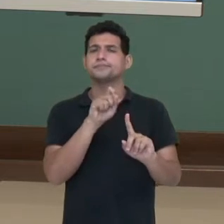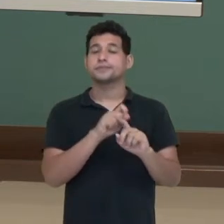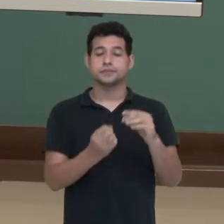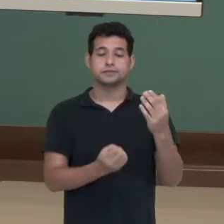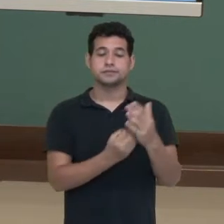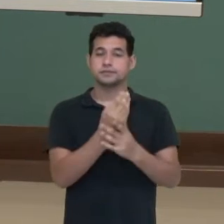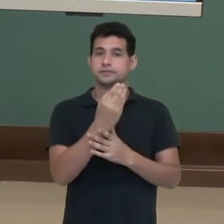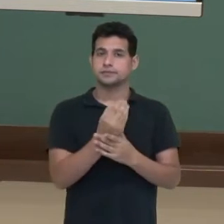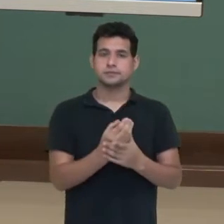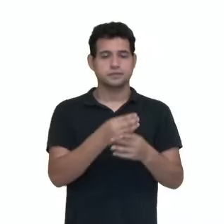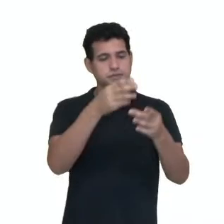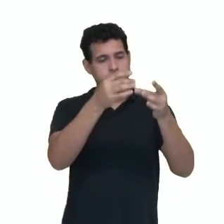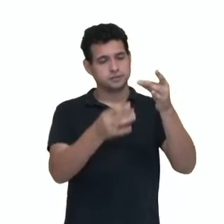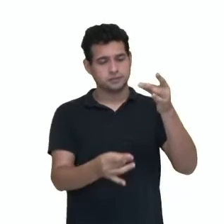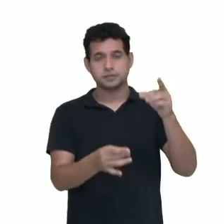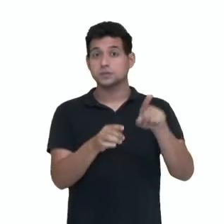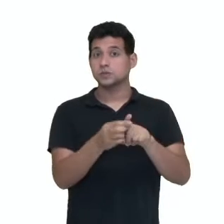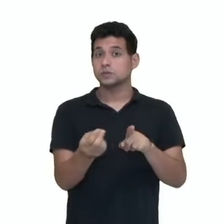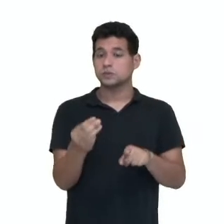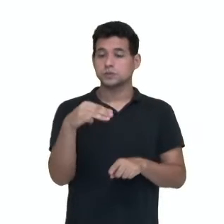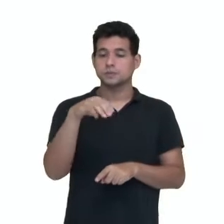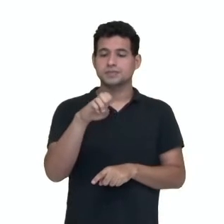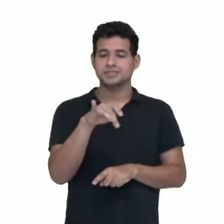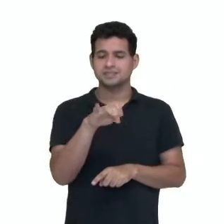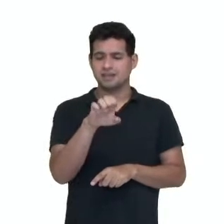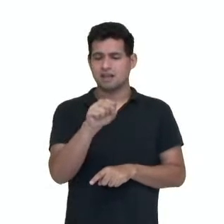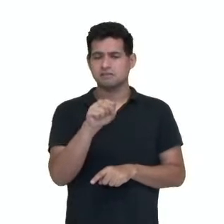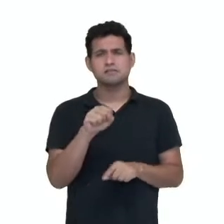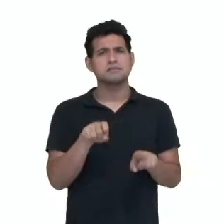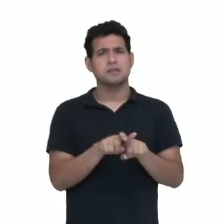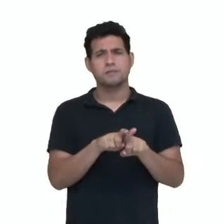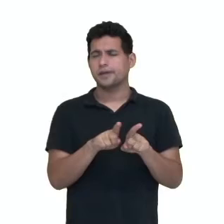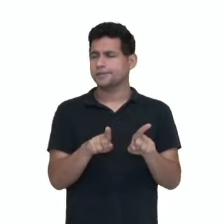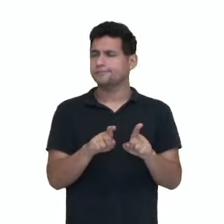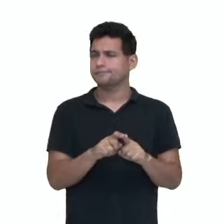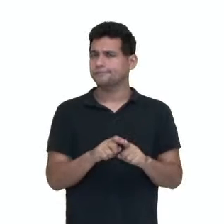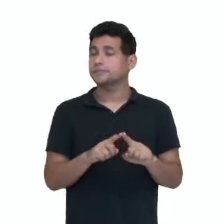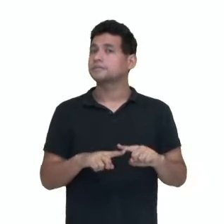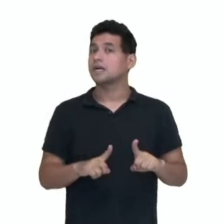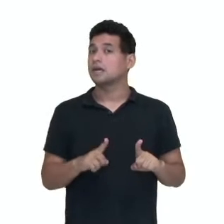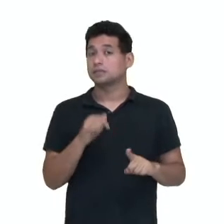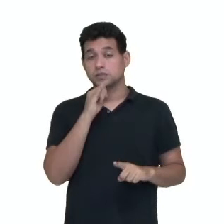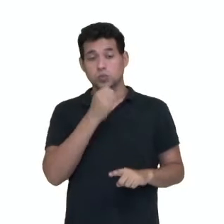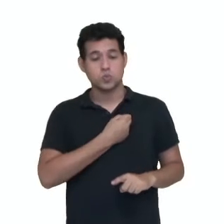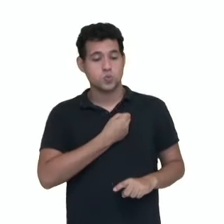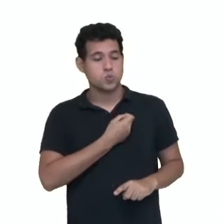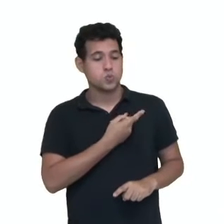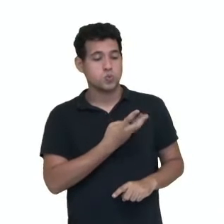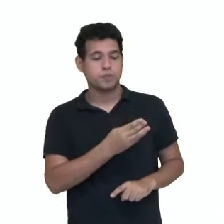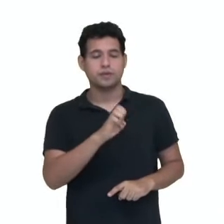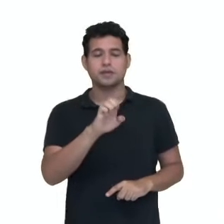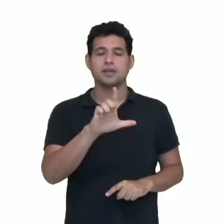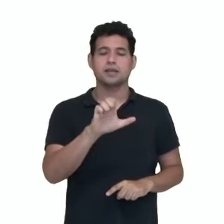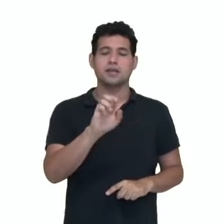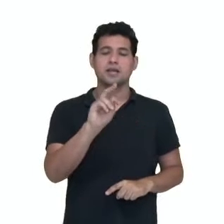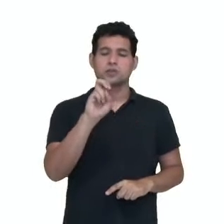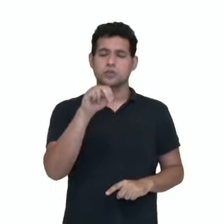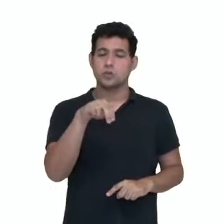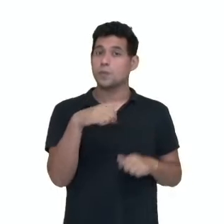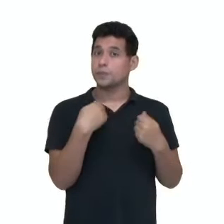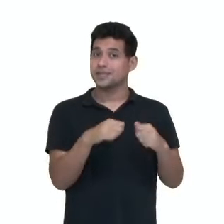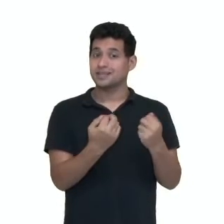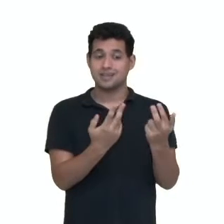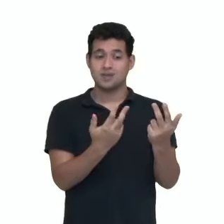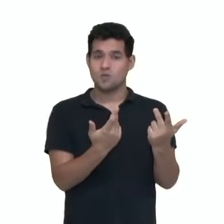produção de elementos ou metais em seus estados fundamentais ou neutros. O íon número de elétrons perdidos deverá ser igual